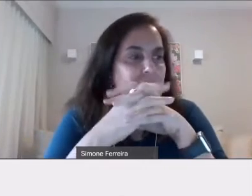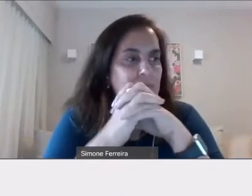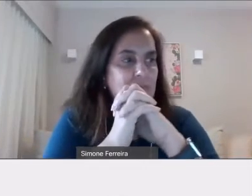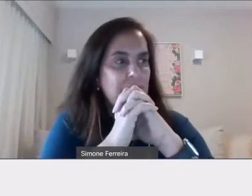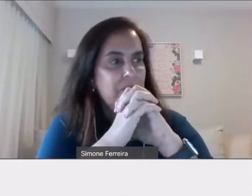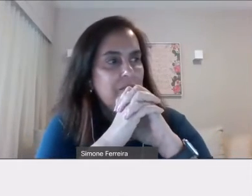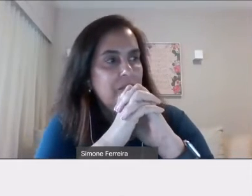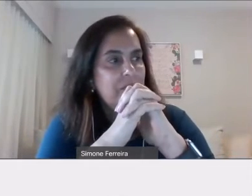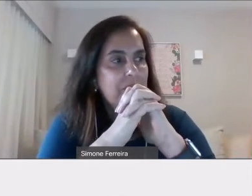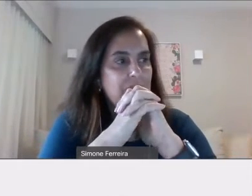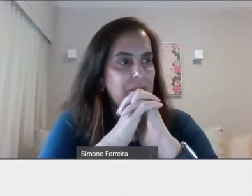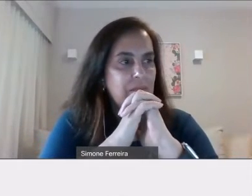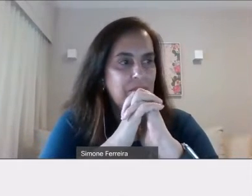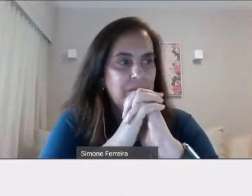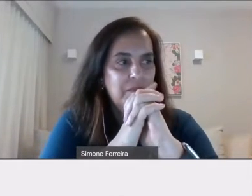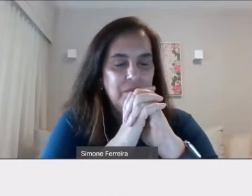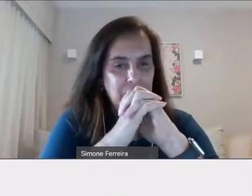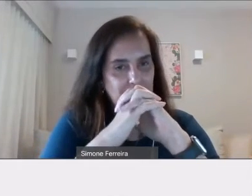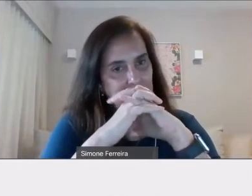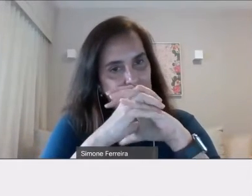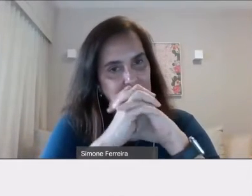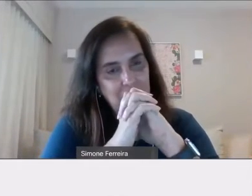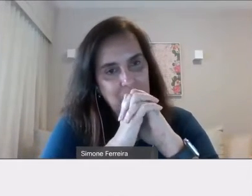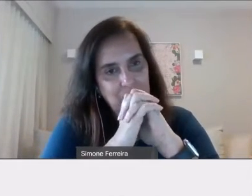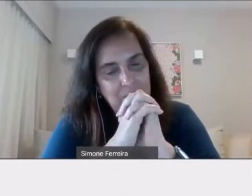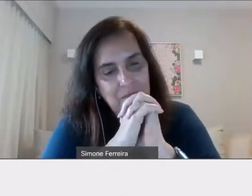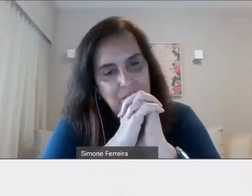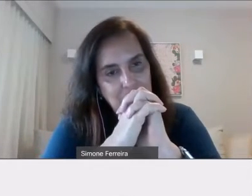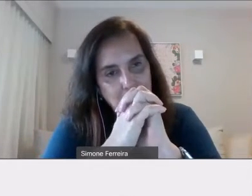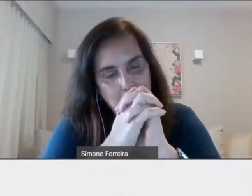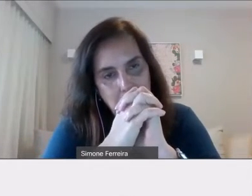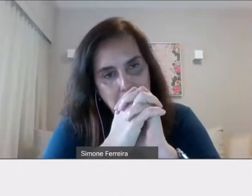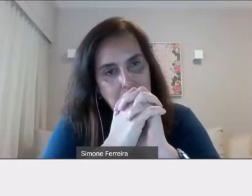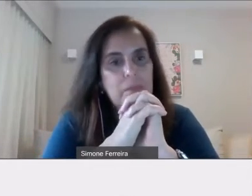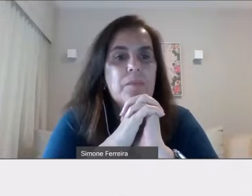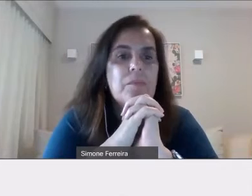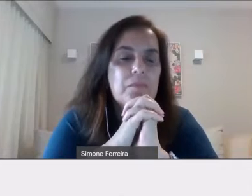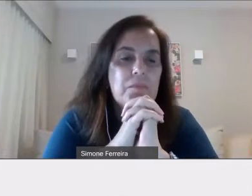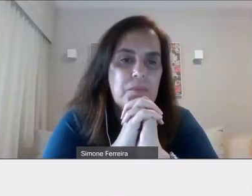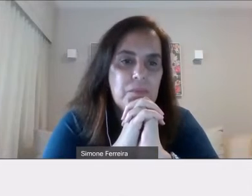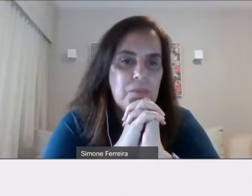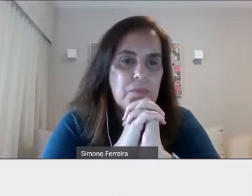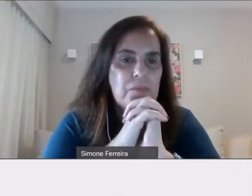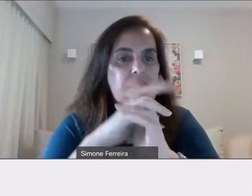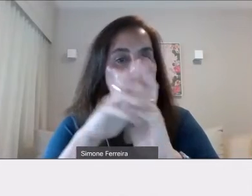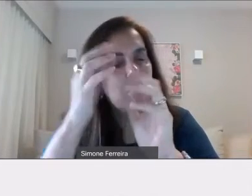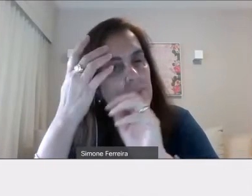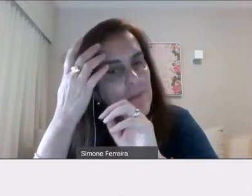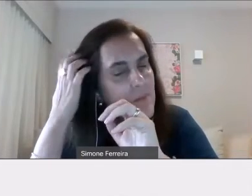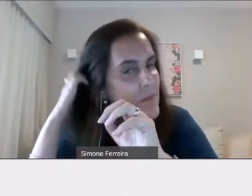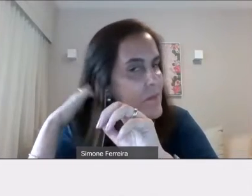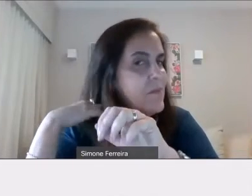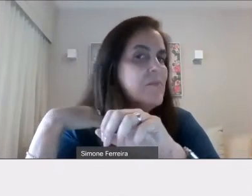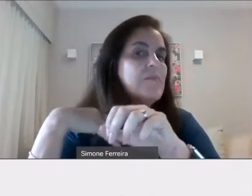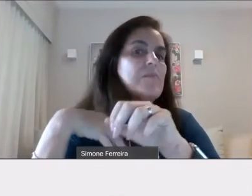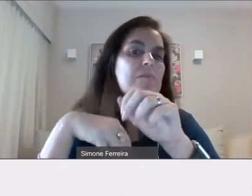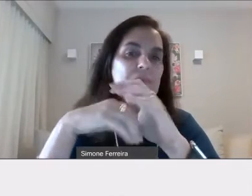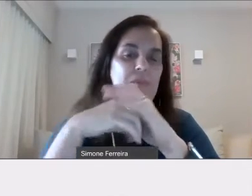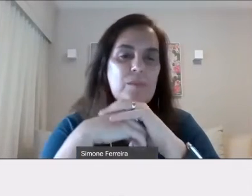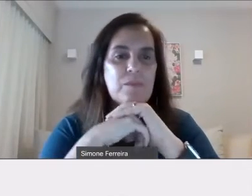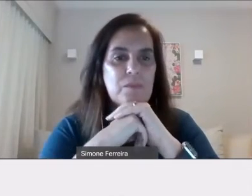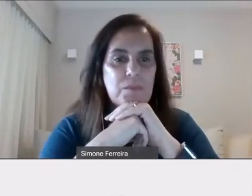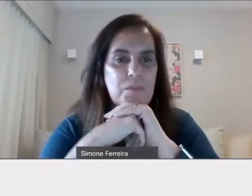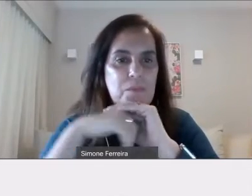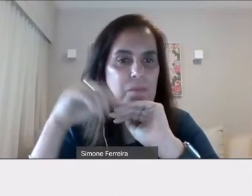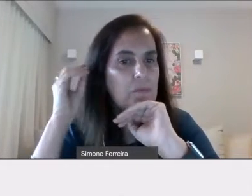itens que mostram que você vai, que você já faz e fez coisas. Então, estar no Instituto Federal